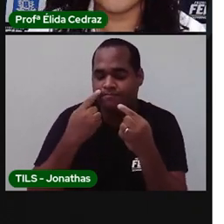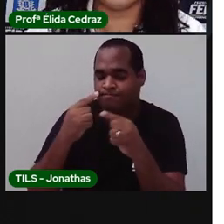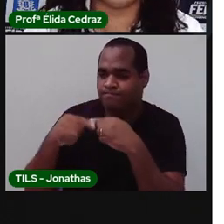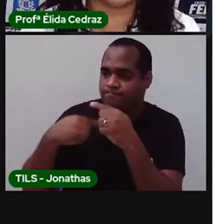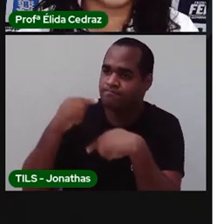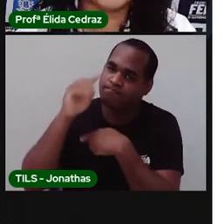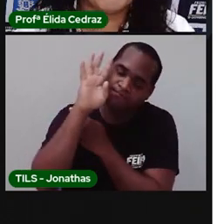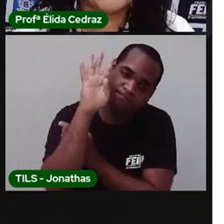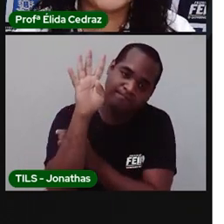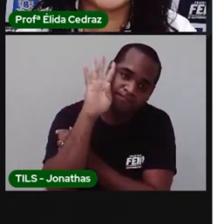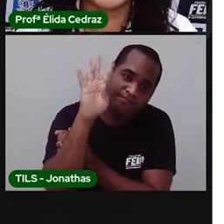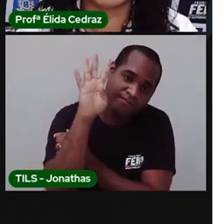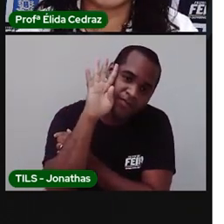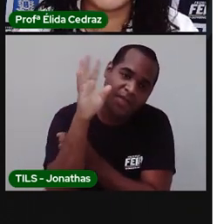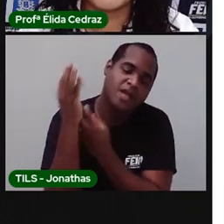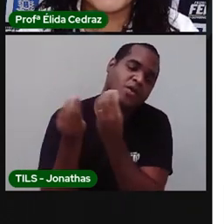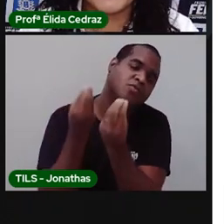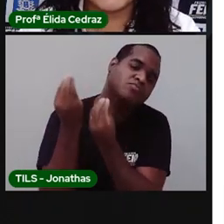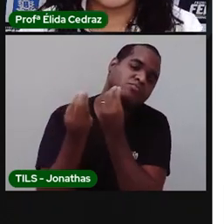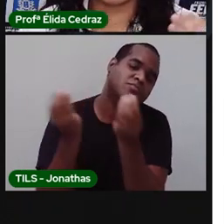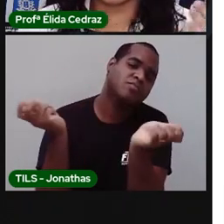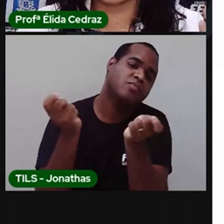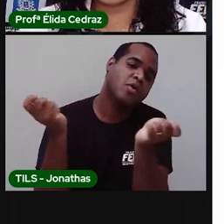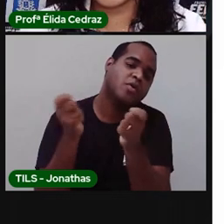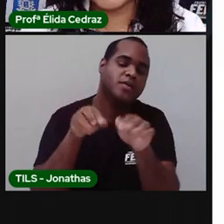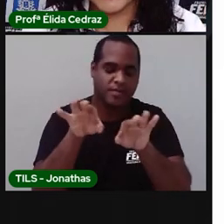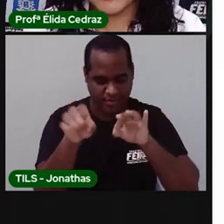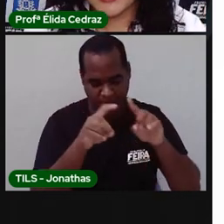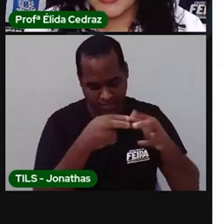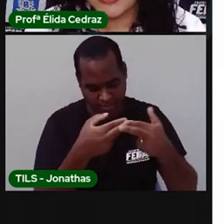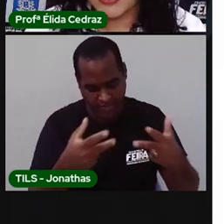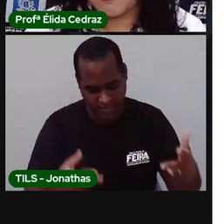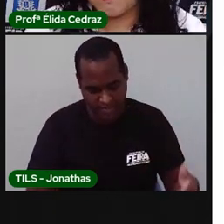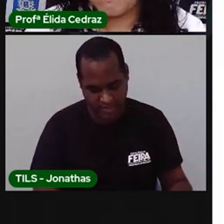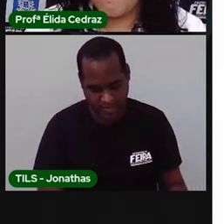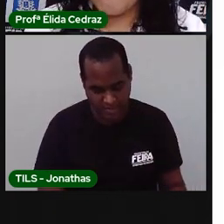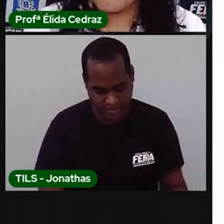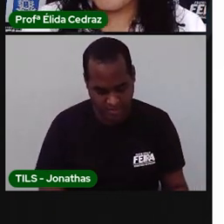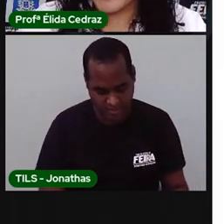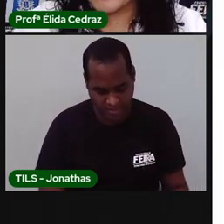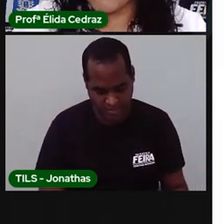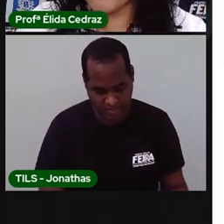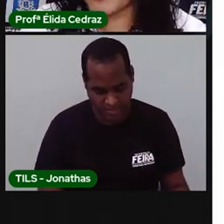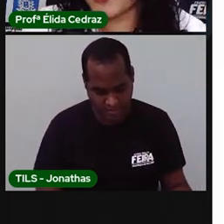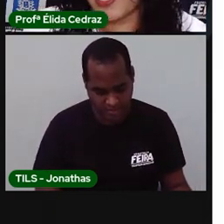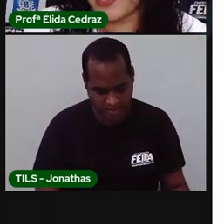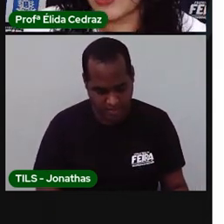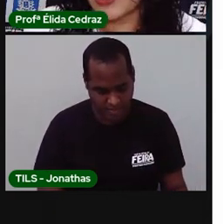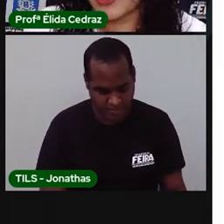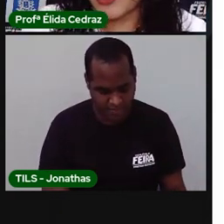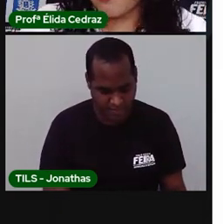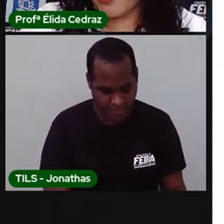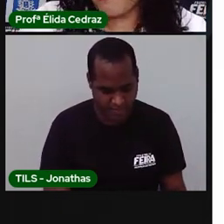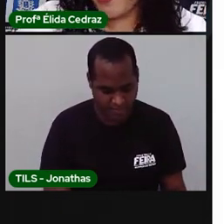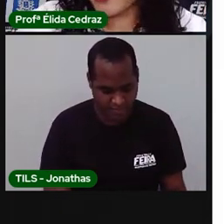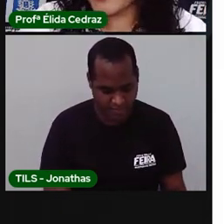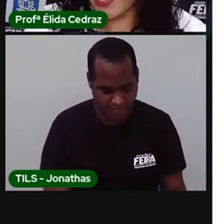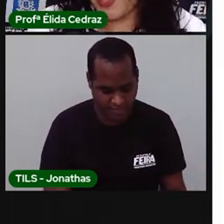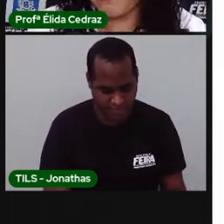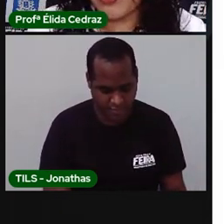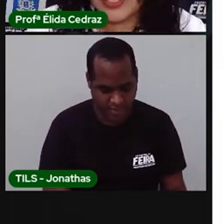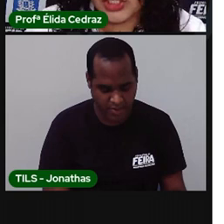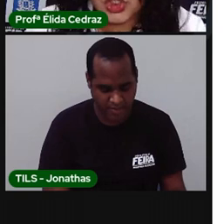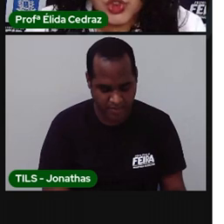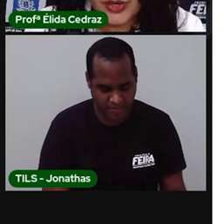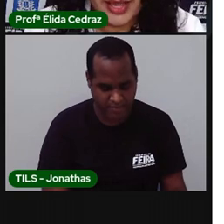pensar o que é que podia fazer para deixar essa lista mais eficiente, para mais